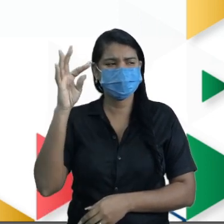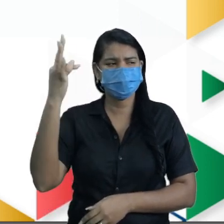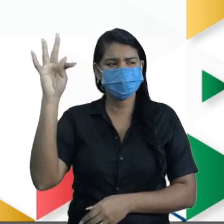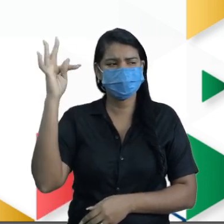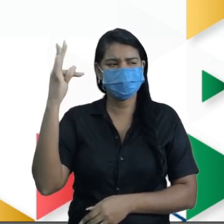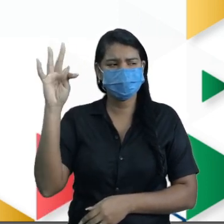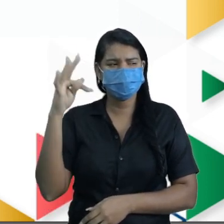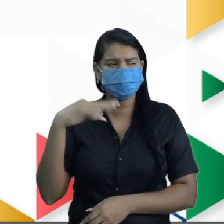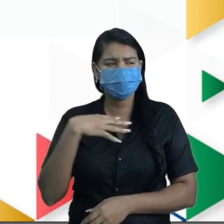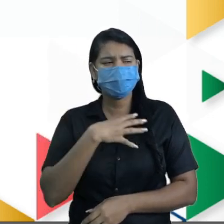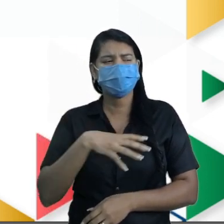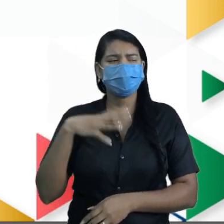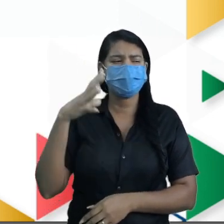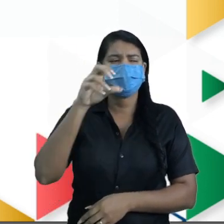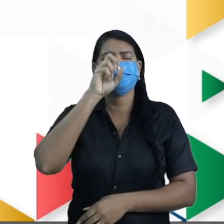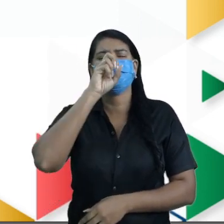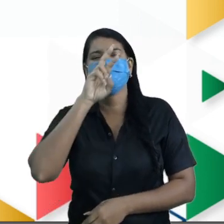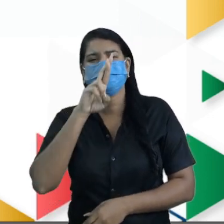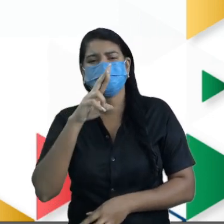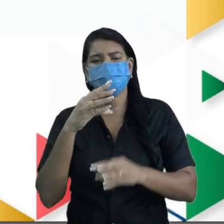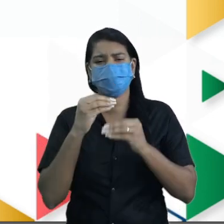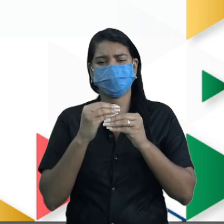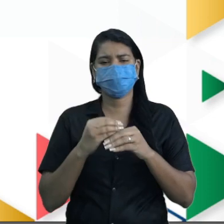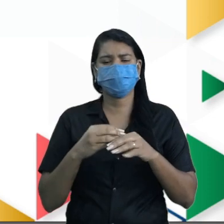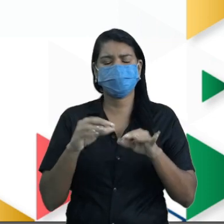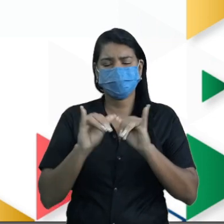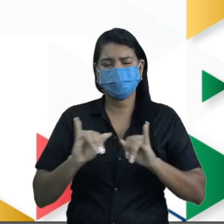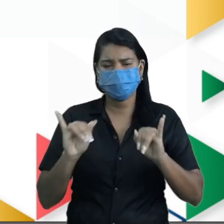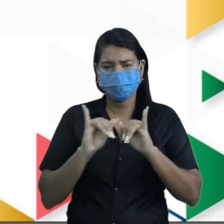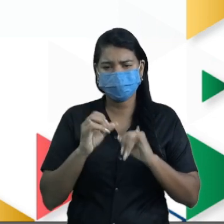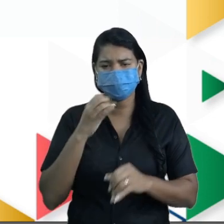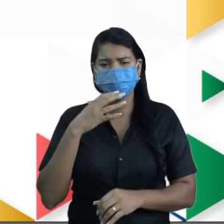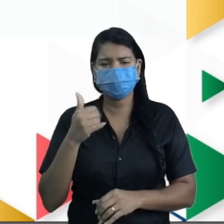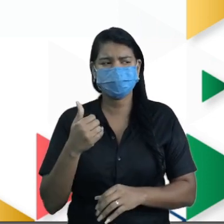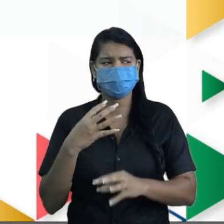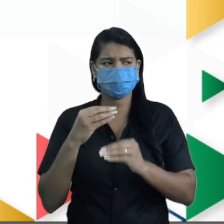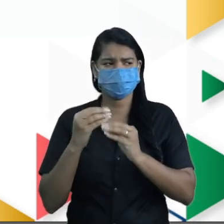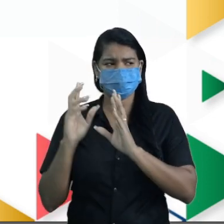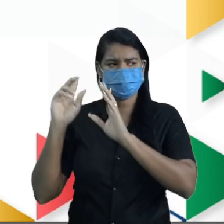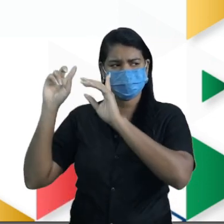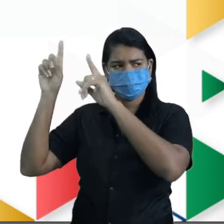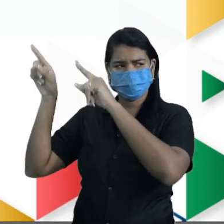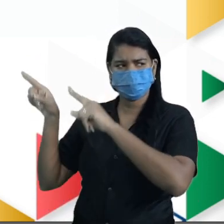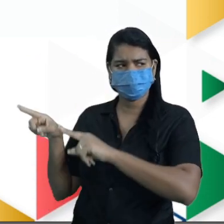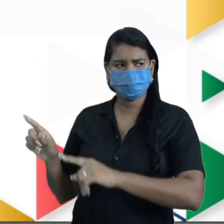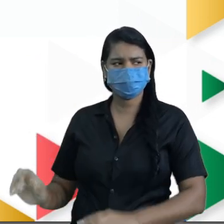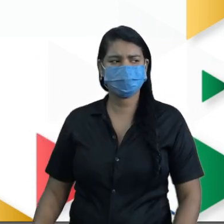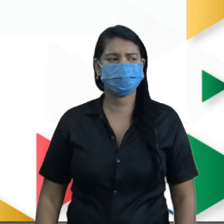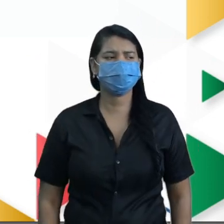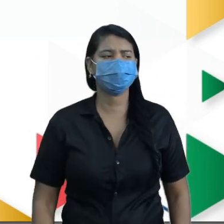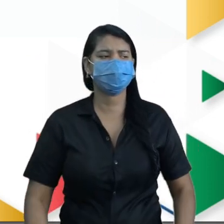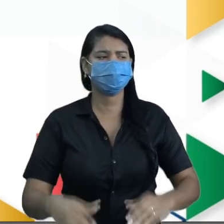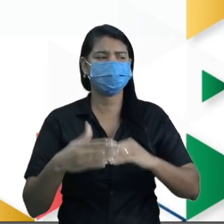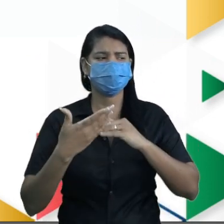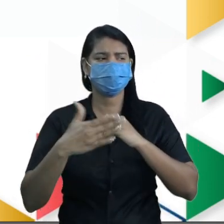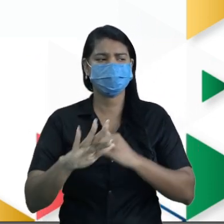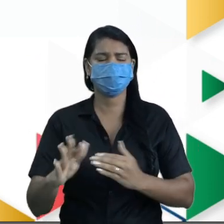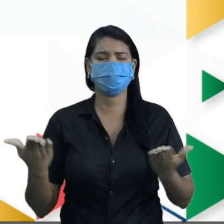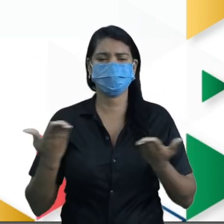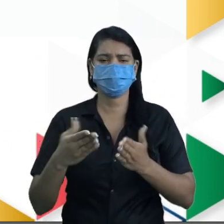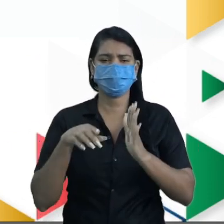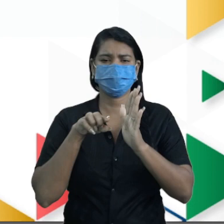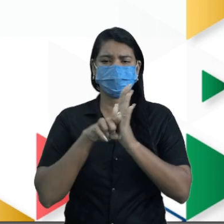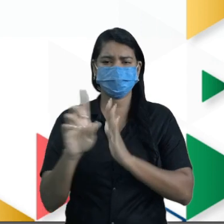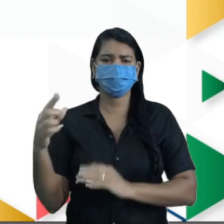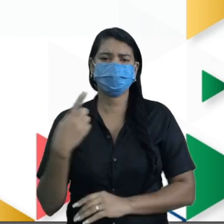falta de ar. Fechou? Viu como é simples, professor? Professor, tranquilo? Só marcar aí a alternativa. Então vamos seguir já pra próxima questão,